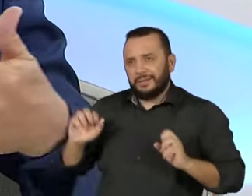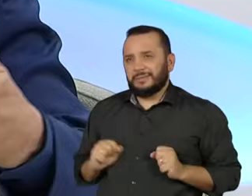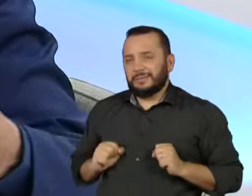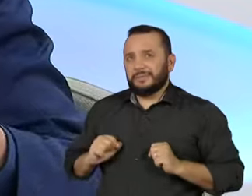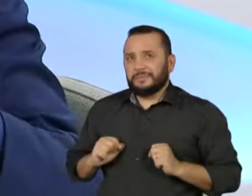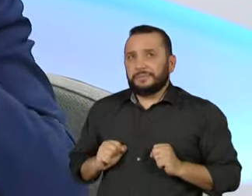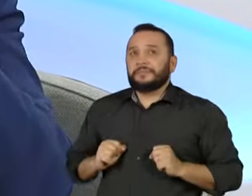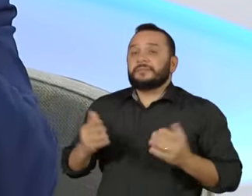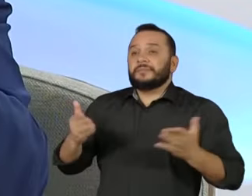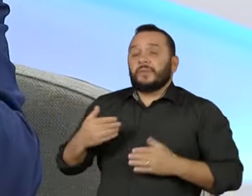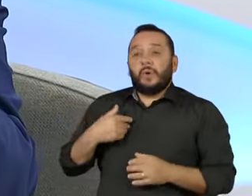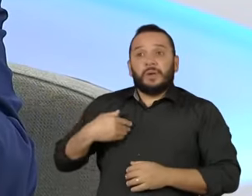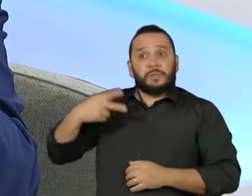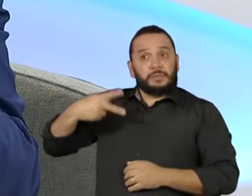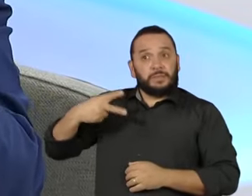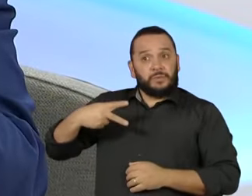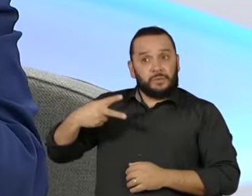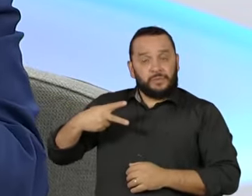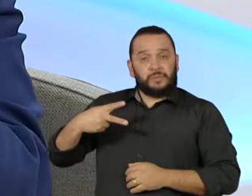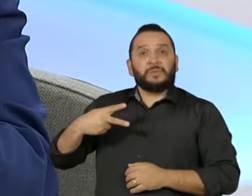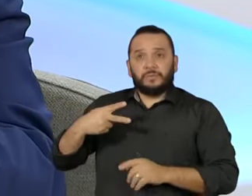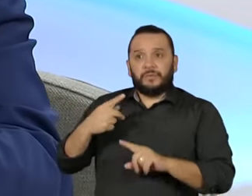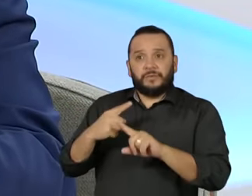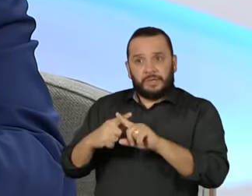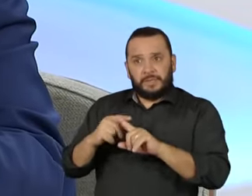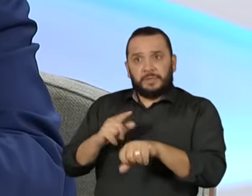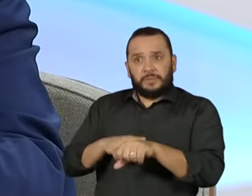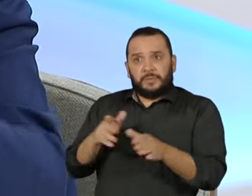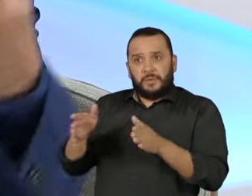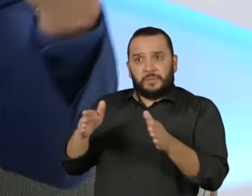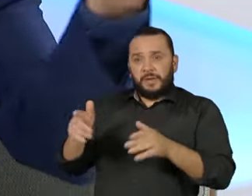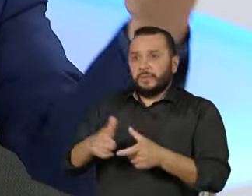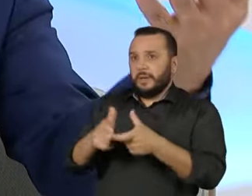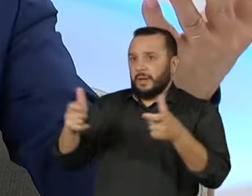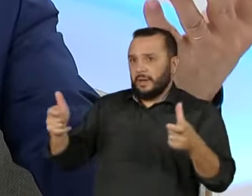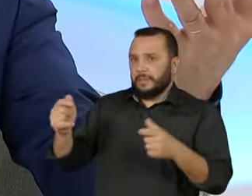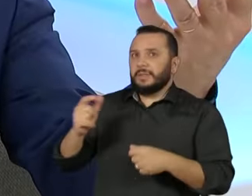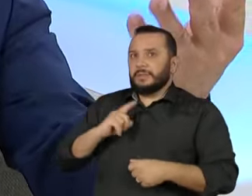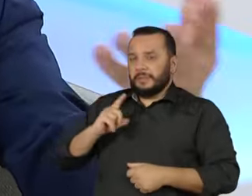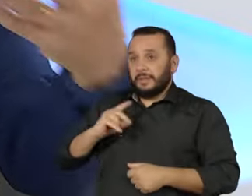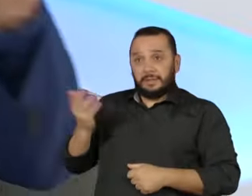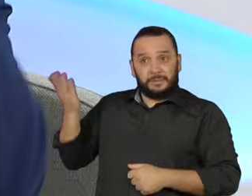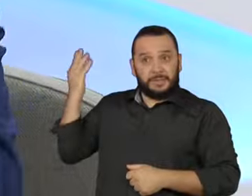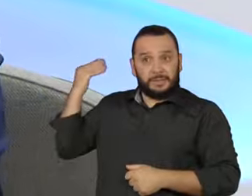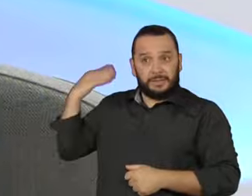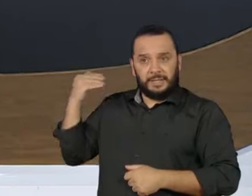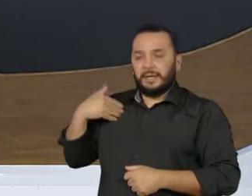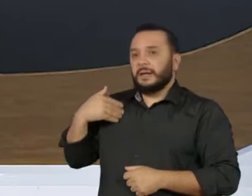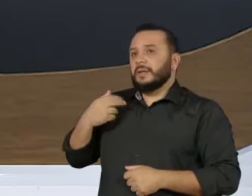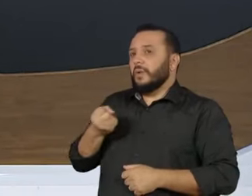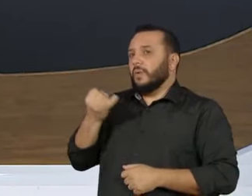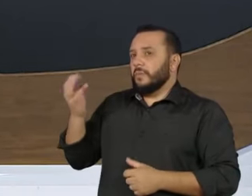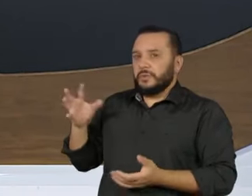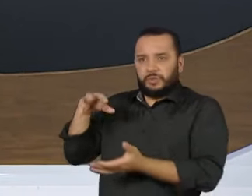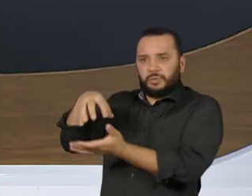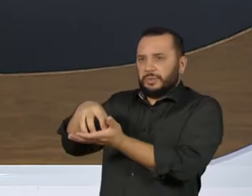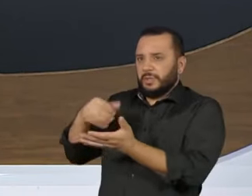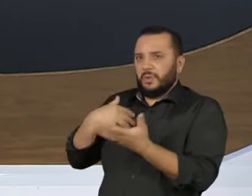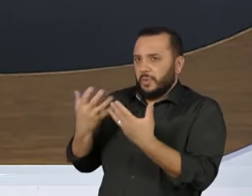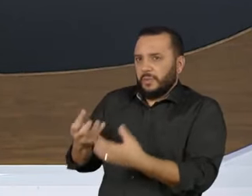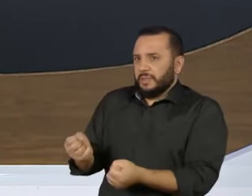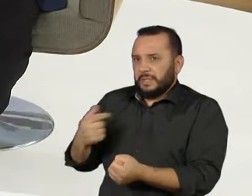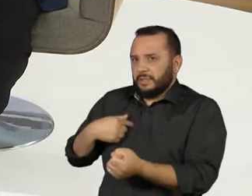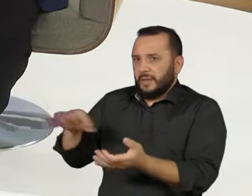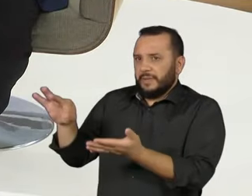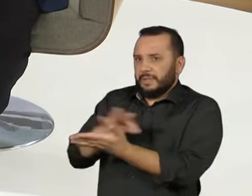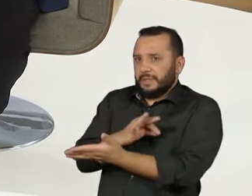agora de uma maneira mais ampla, você sabe que entidades que não aderiram àquele primeiro movimento agora aderiram, pela segunda